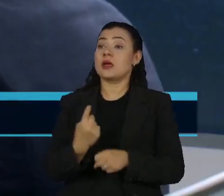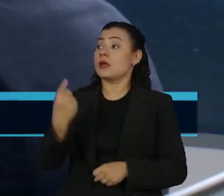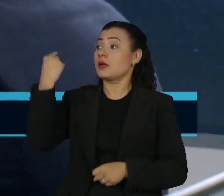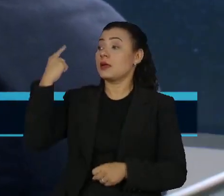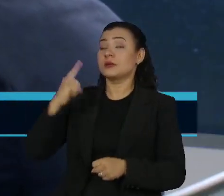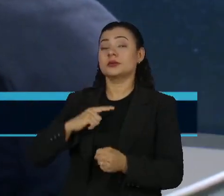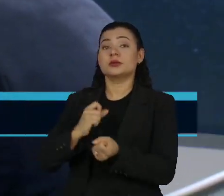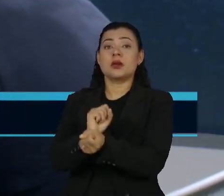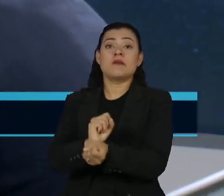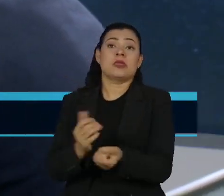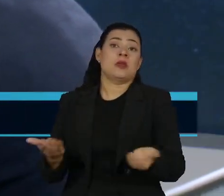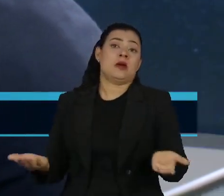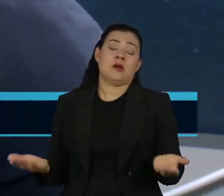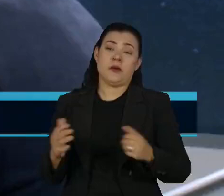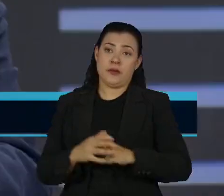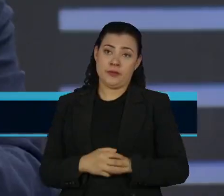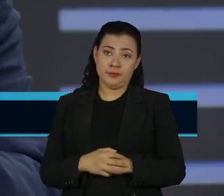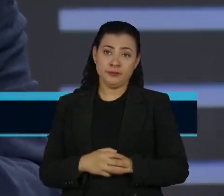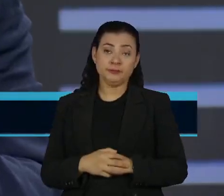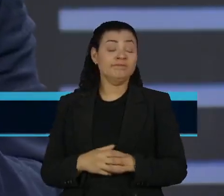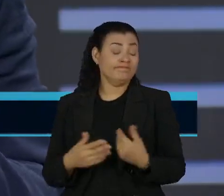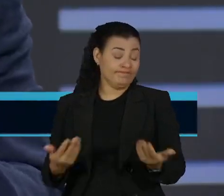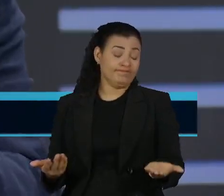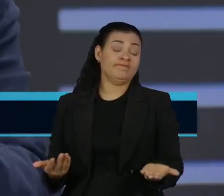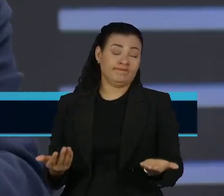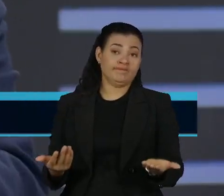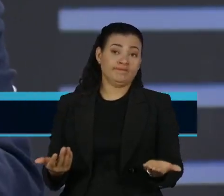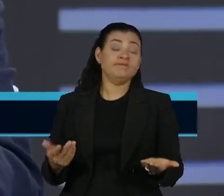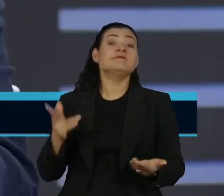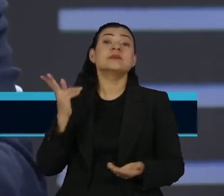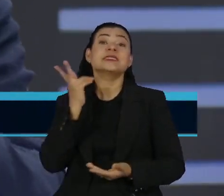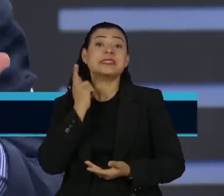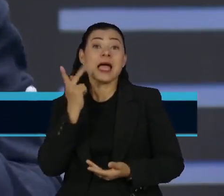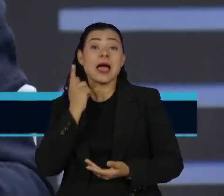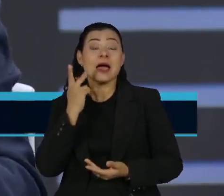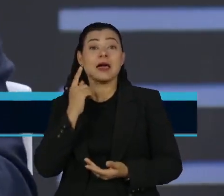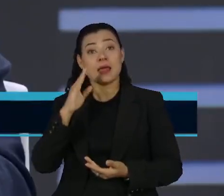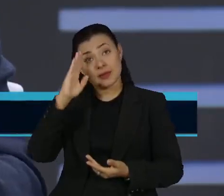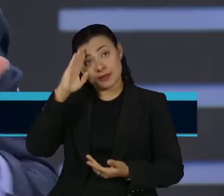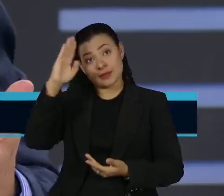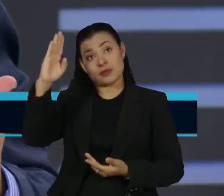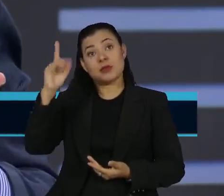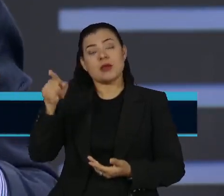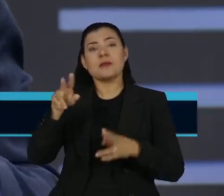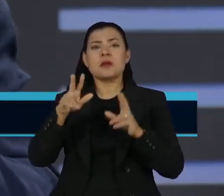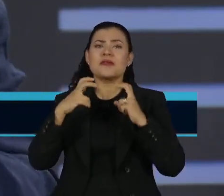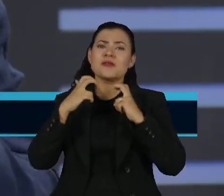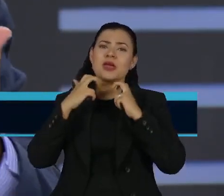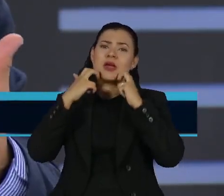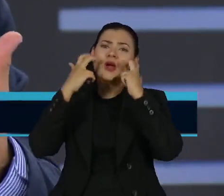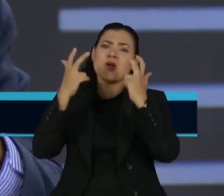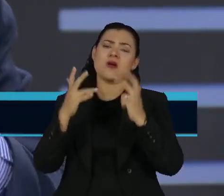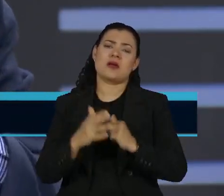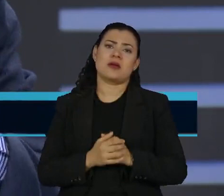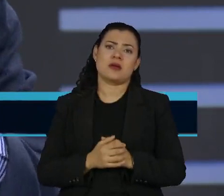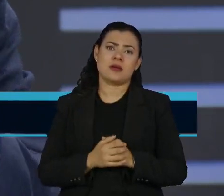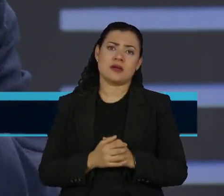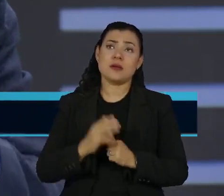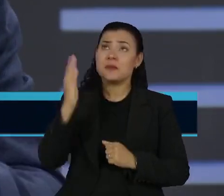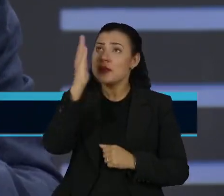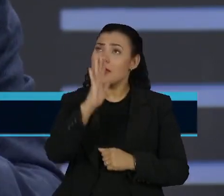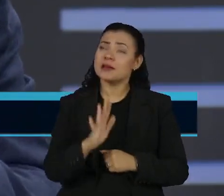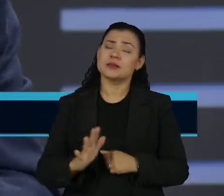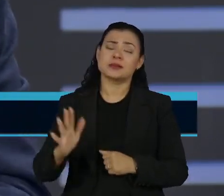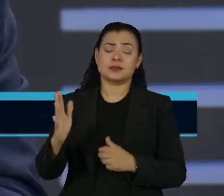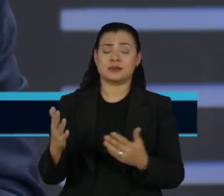escravidão. No caso do Ceará, foi pioneiro, mas é uma vergonha do país. Para você